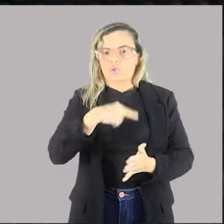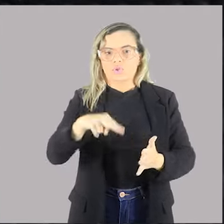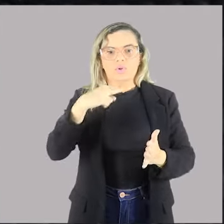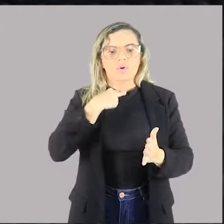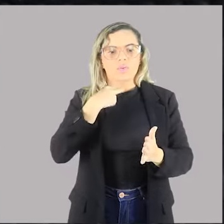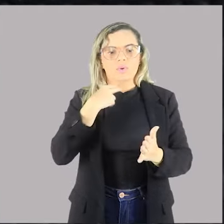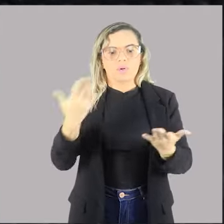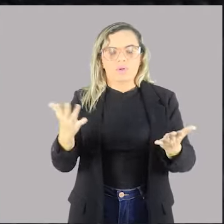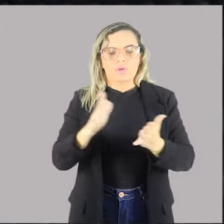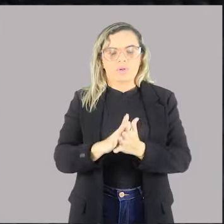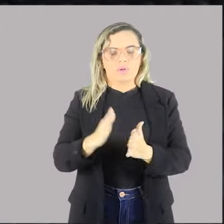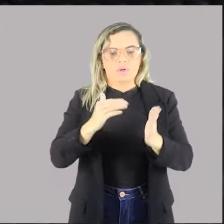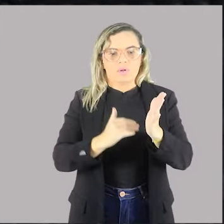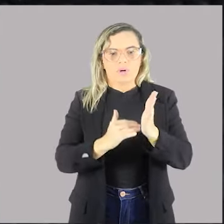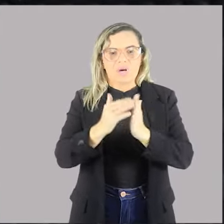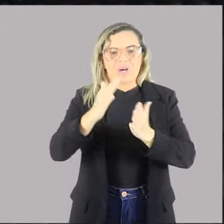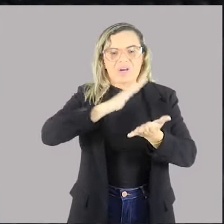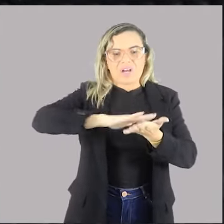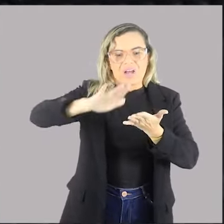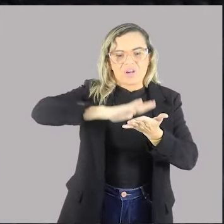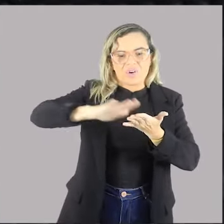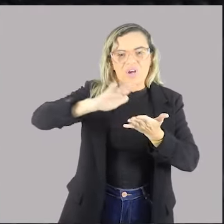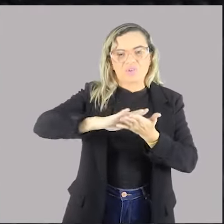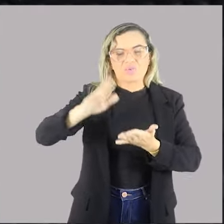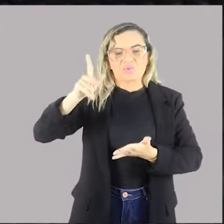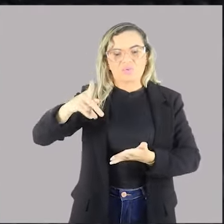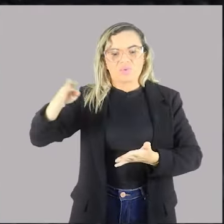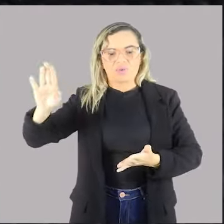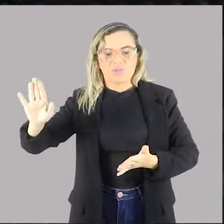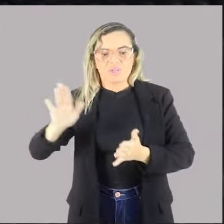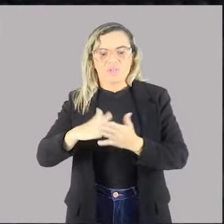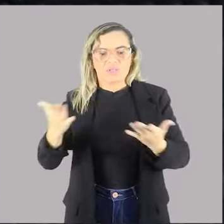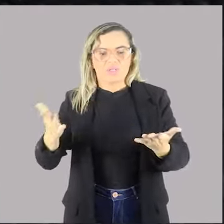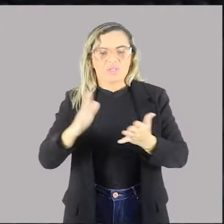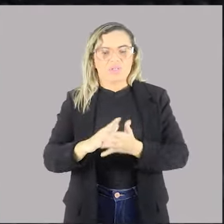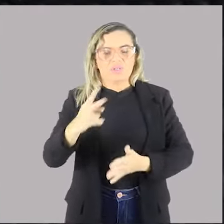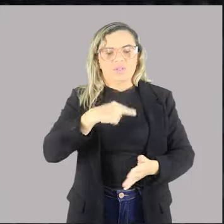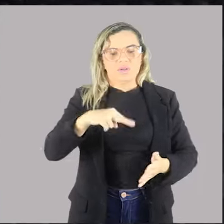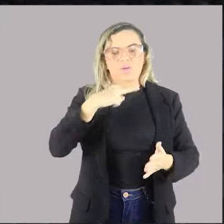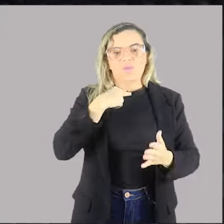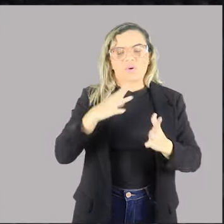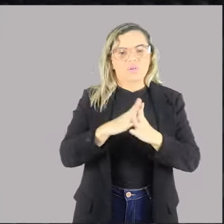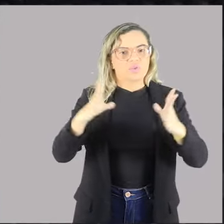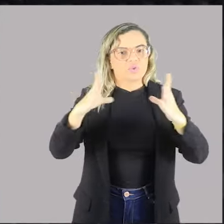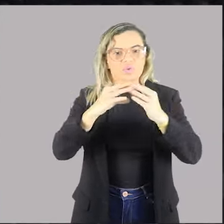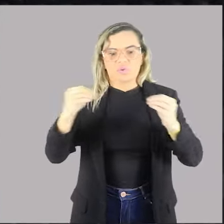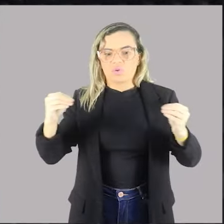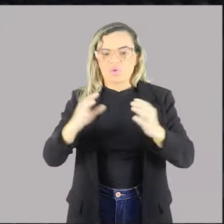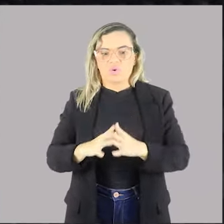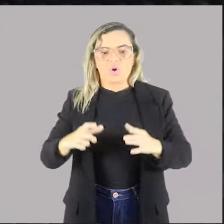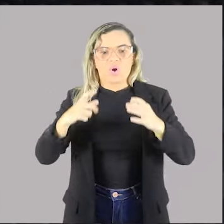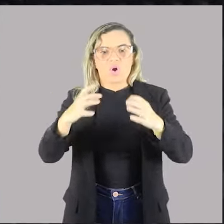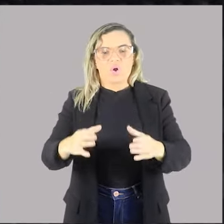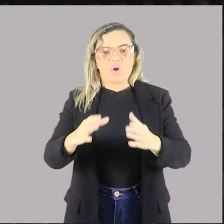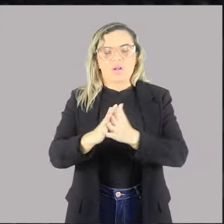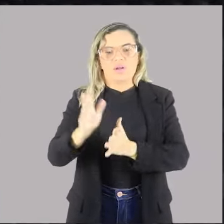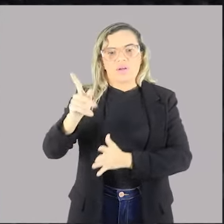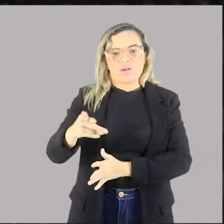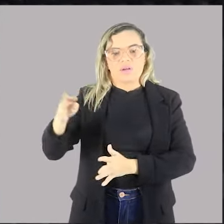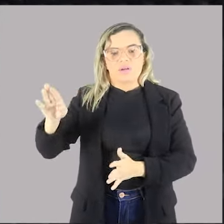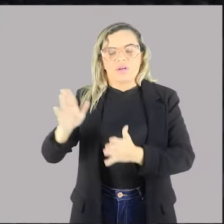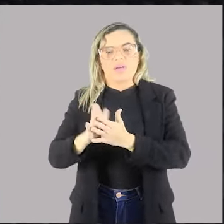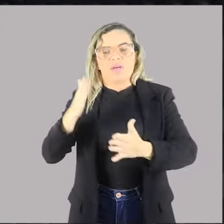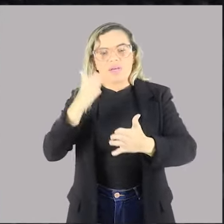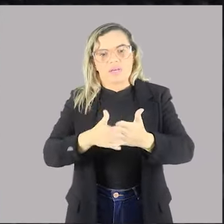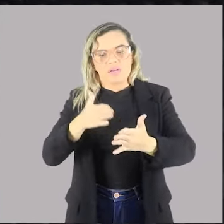pode trazer mais gastos públicos, nem pode extinguir órgãos públicos. É limitada, portanto, essa